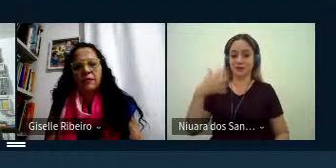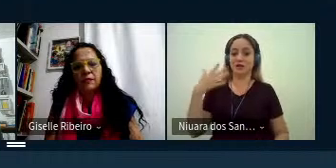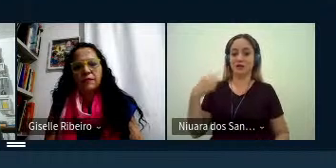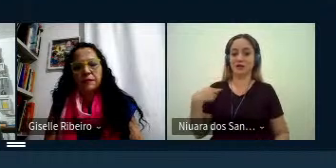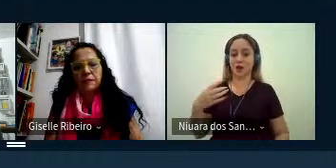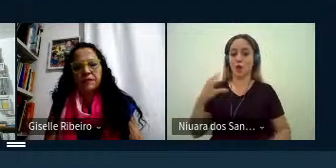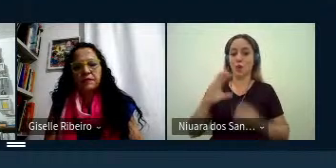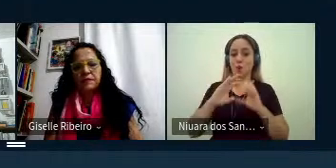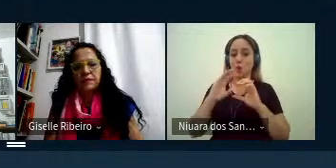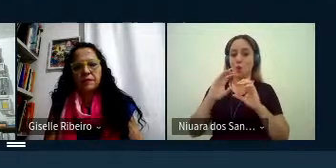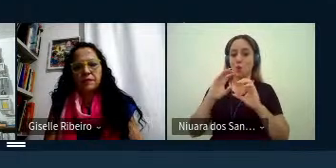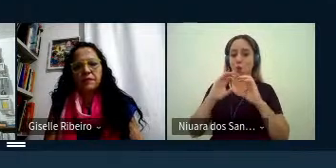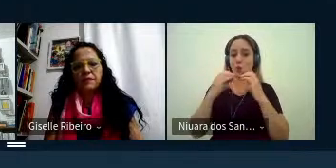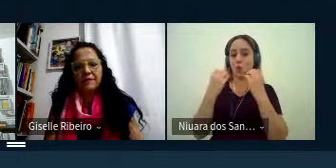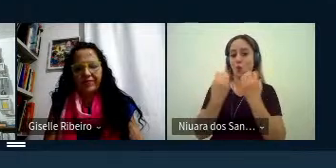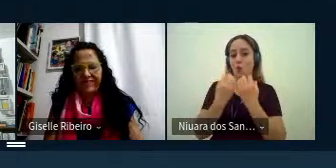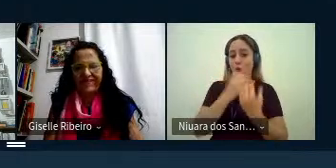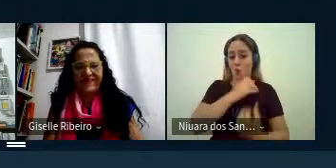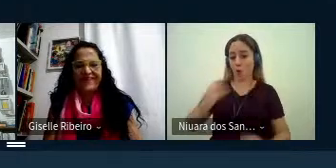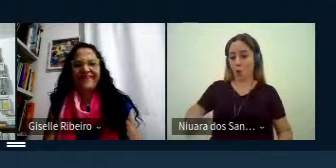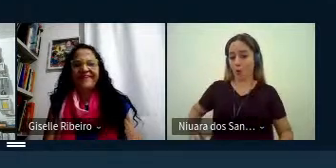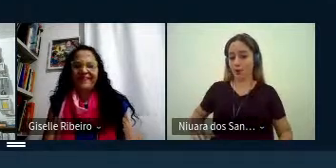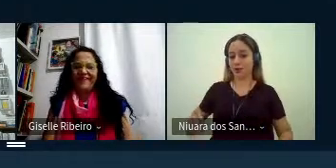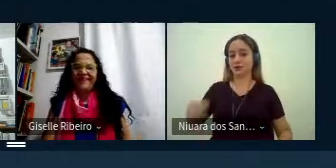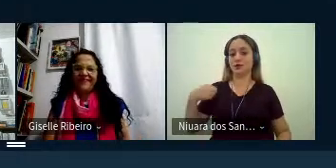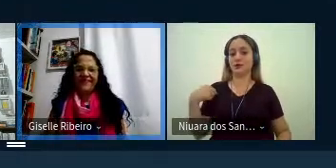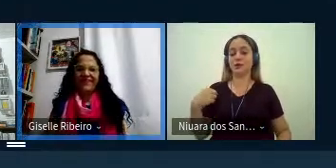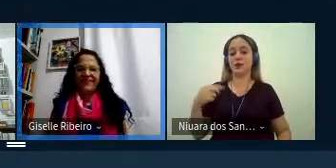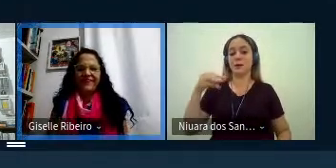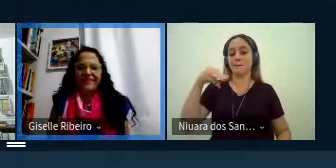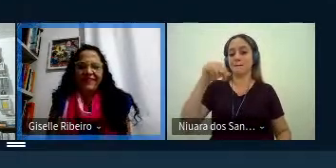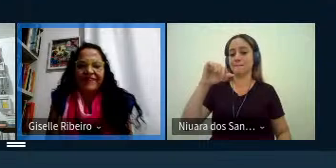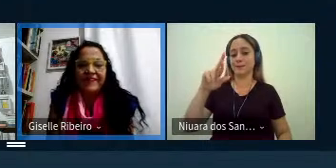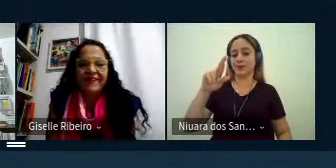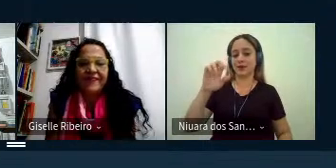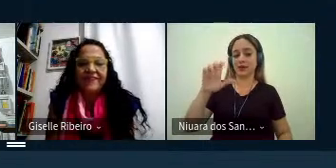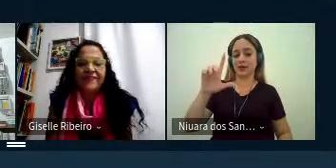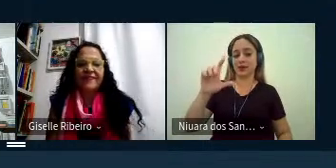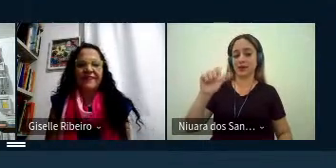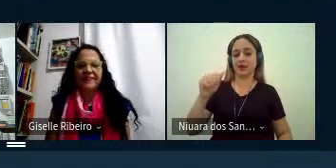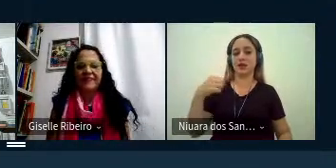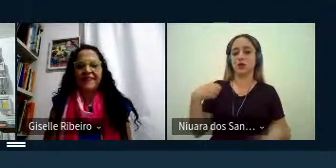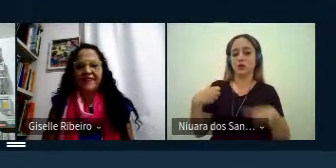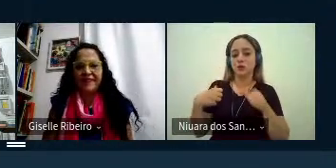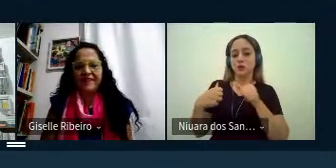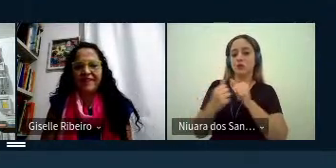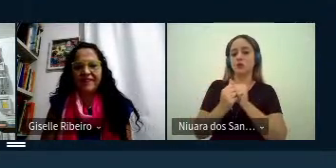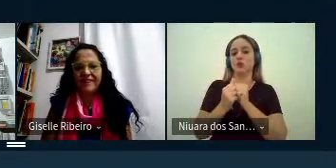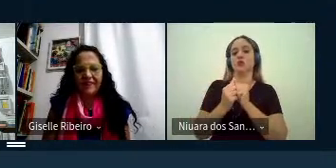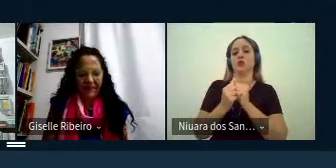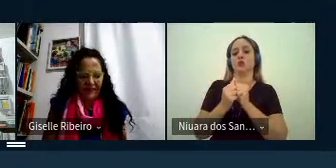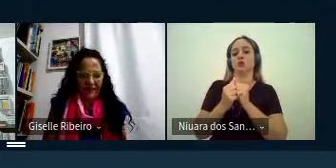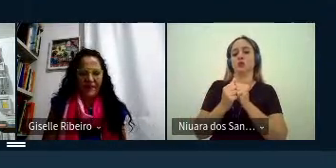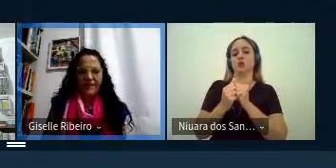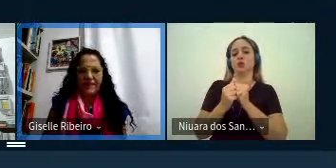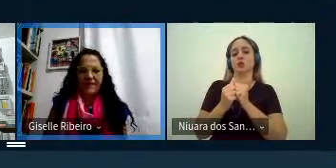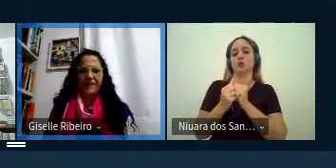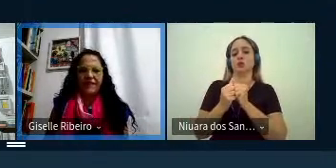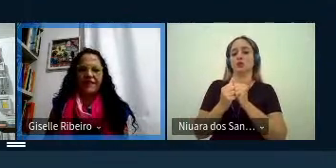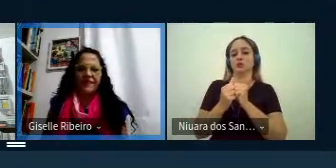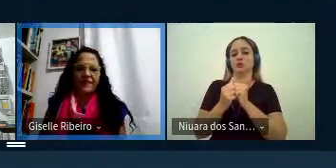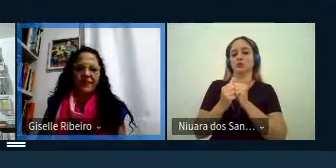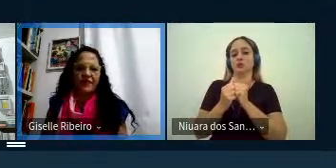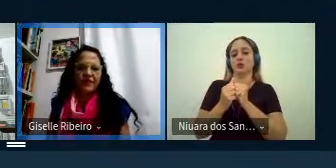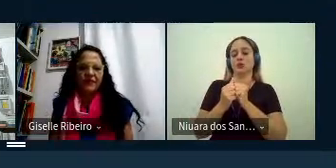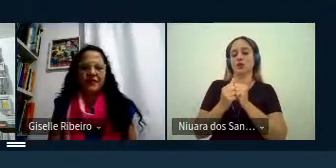coordenado pela professora Mirella Giraca né e em parceria né ela enquanto enquanto